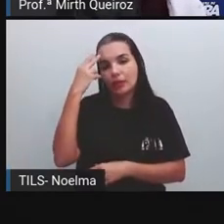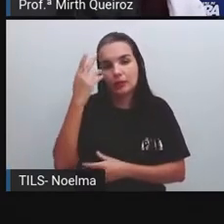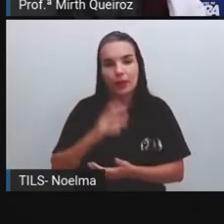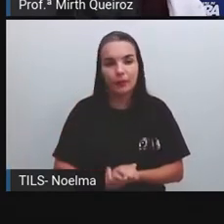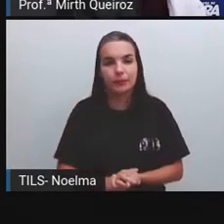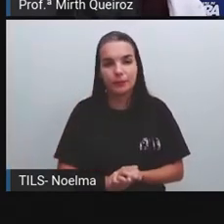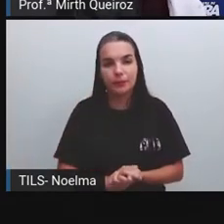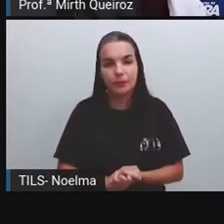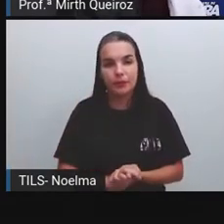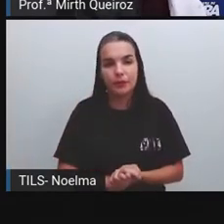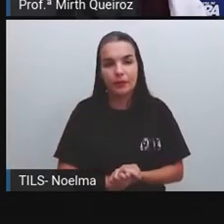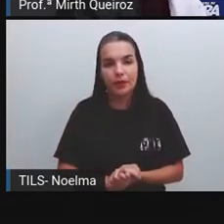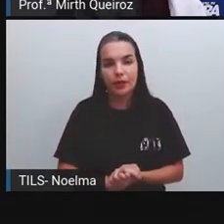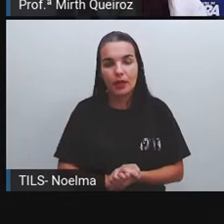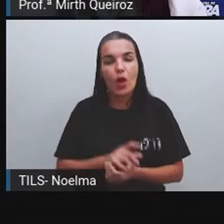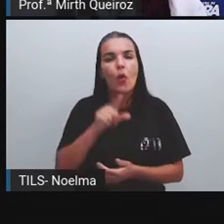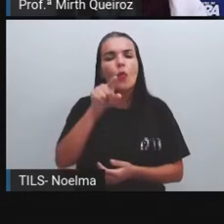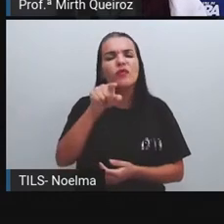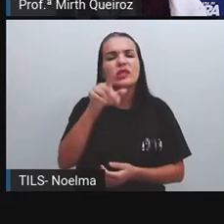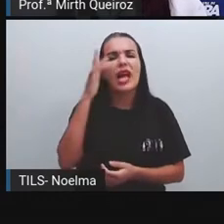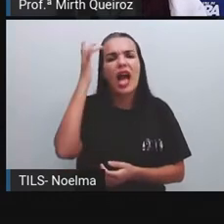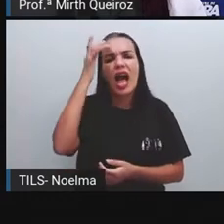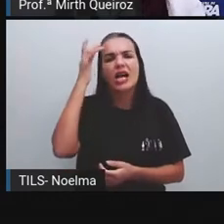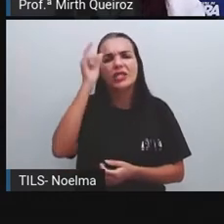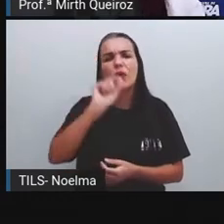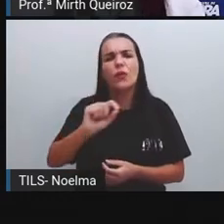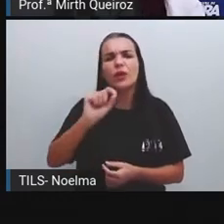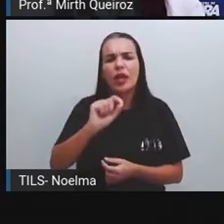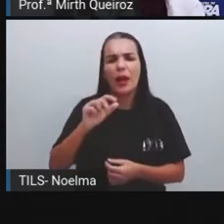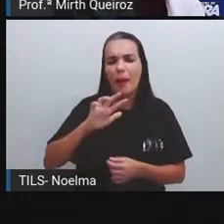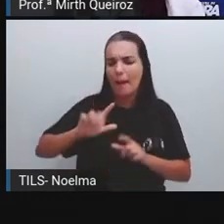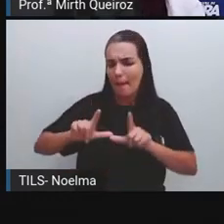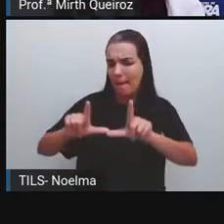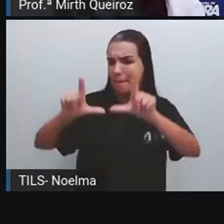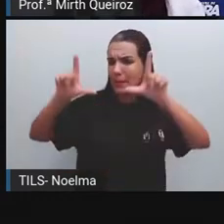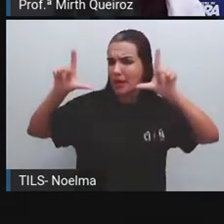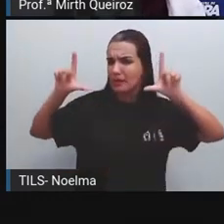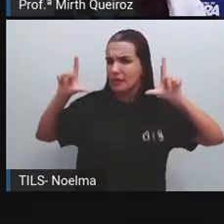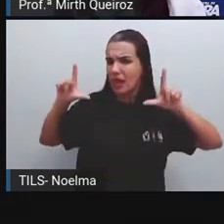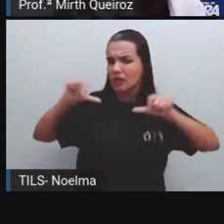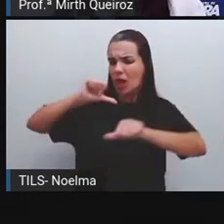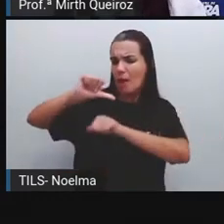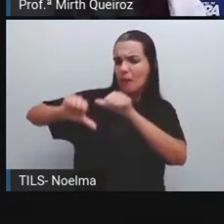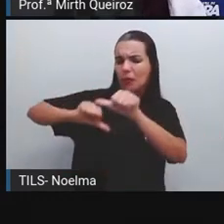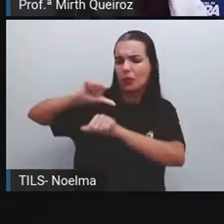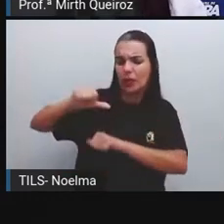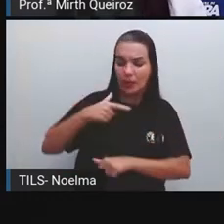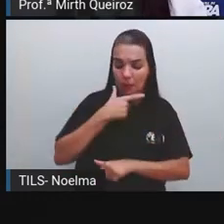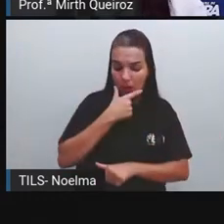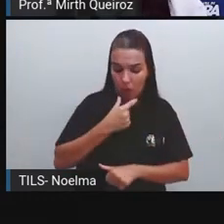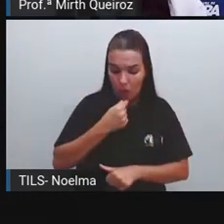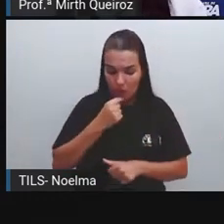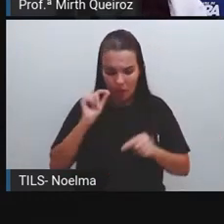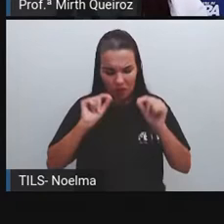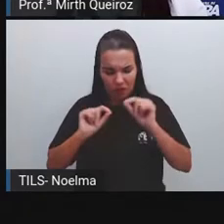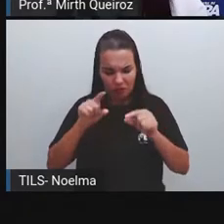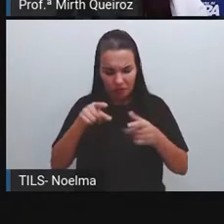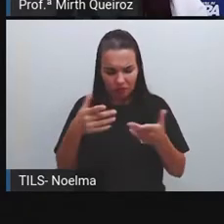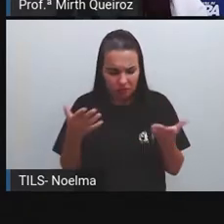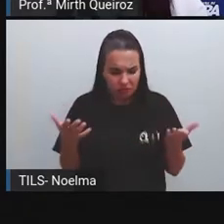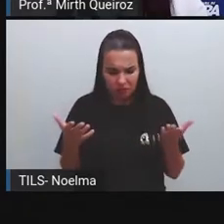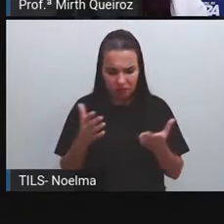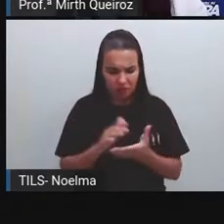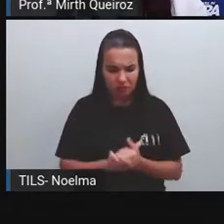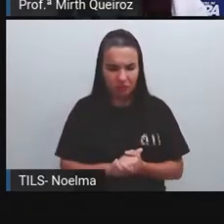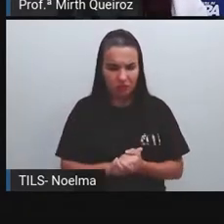é uma paisagem modificada pelo homem? O que é essa paisagem modificada? Se nós temos aí um ambiente